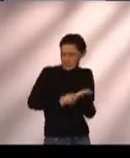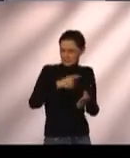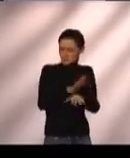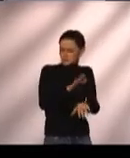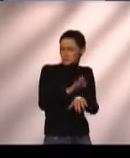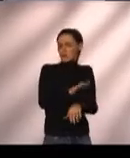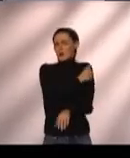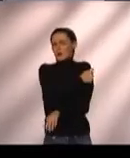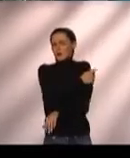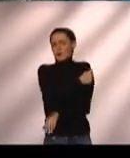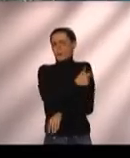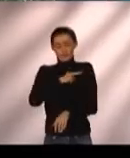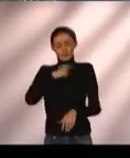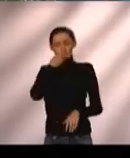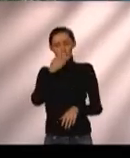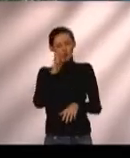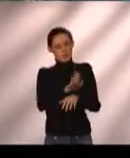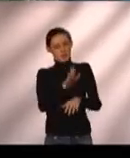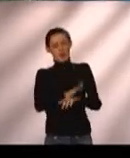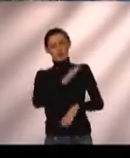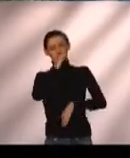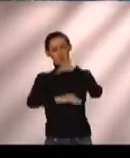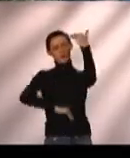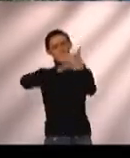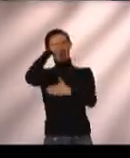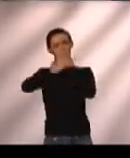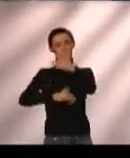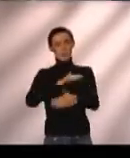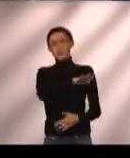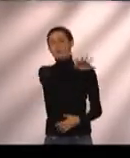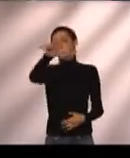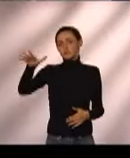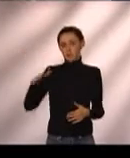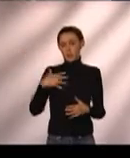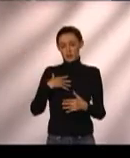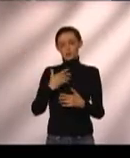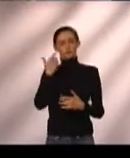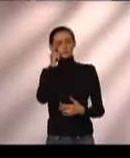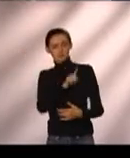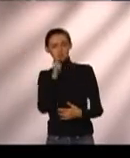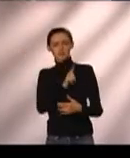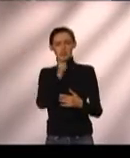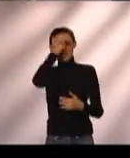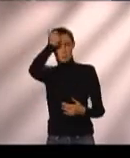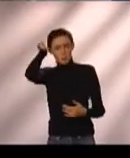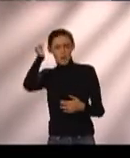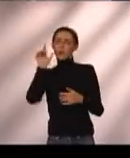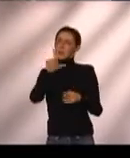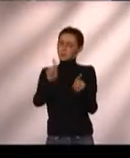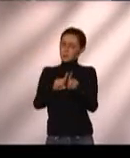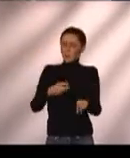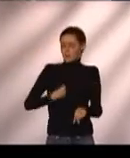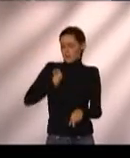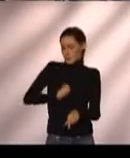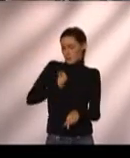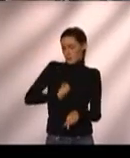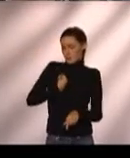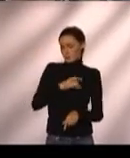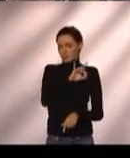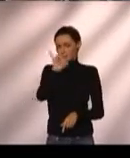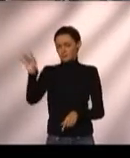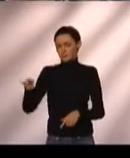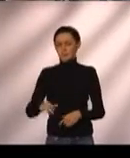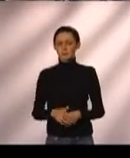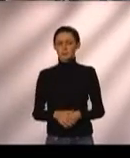alunos, pode ser de grande valia, não só para o curso pré-vestibular, mas na sua vida diária. Então o aluno,